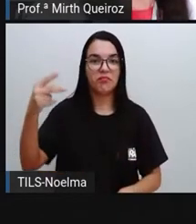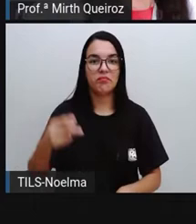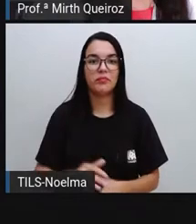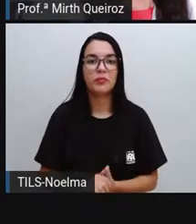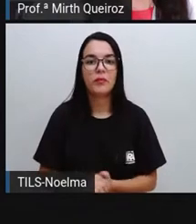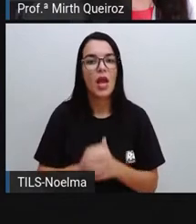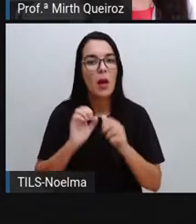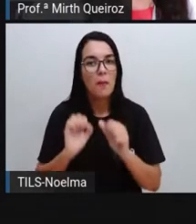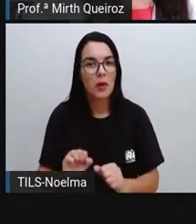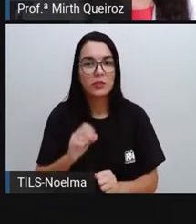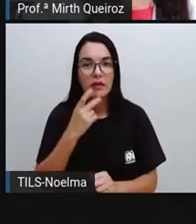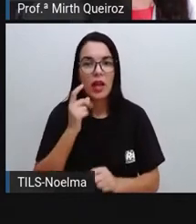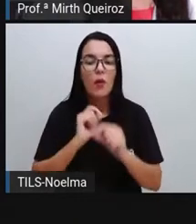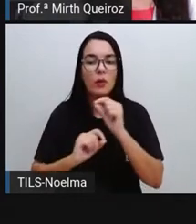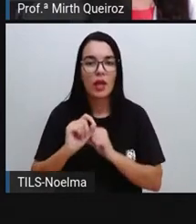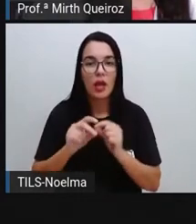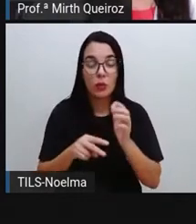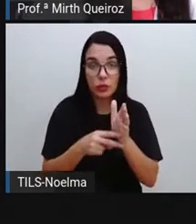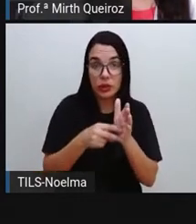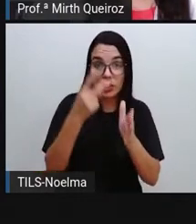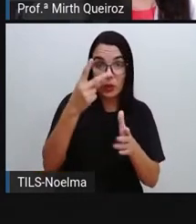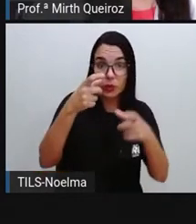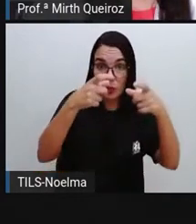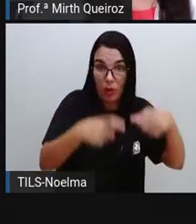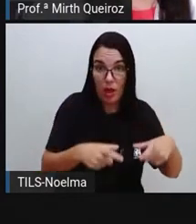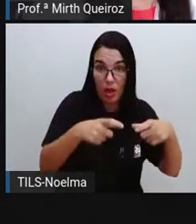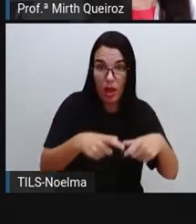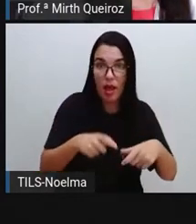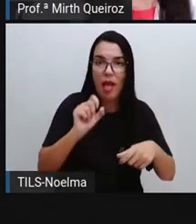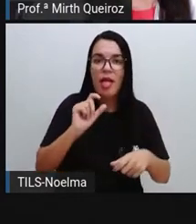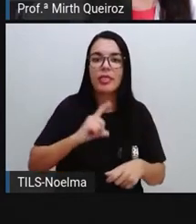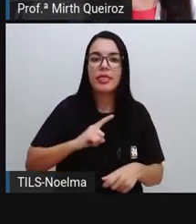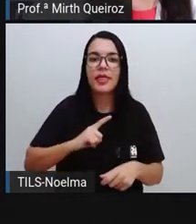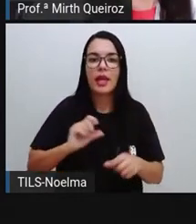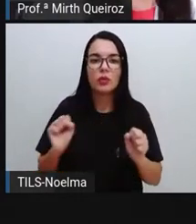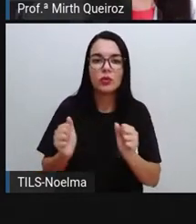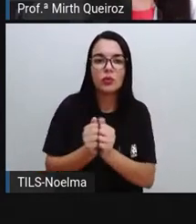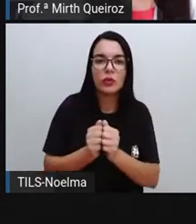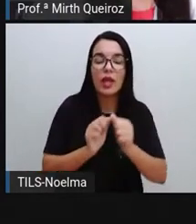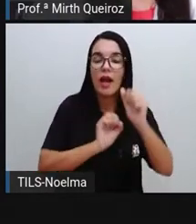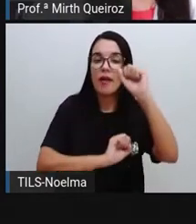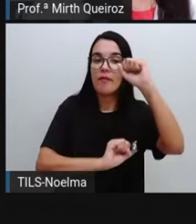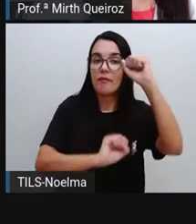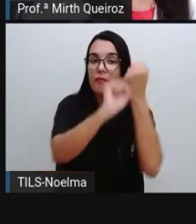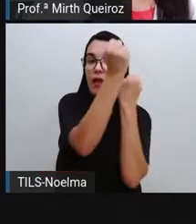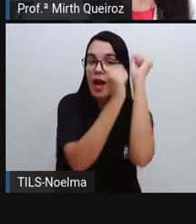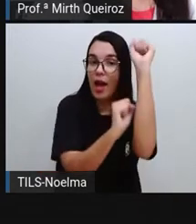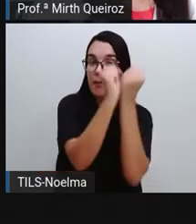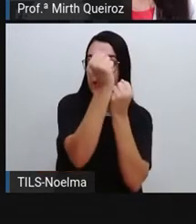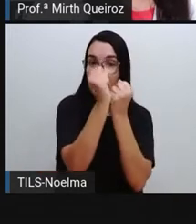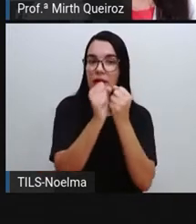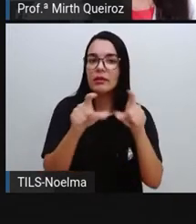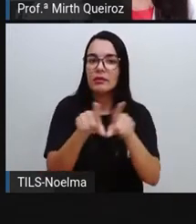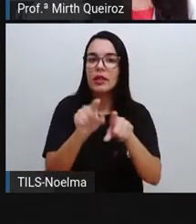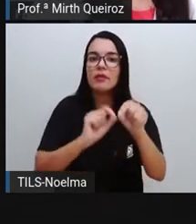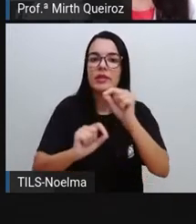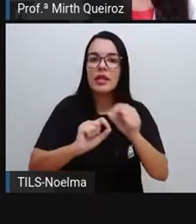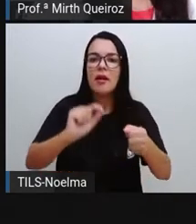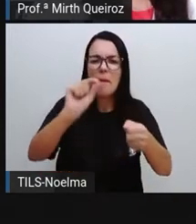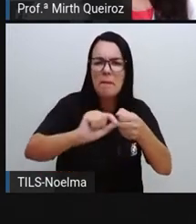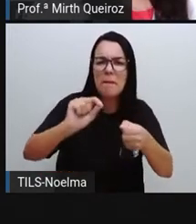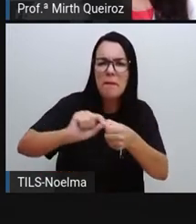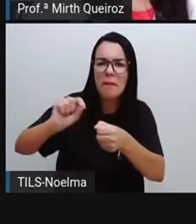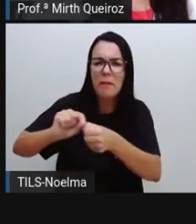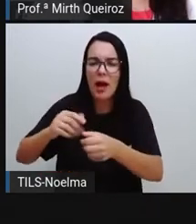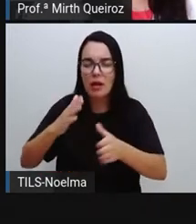Pode-se dizer que o setor secundário é formado pelas fábricas que são dedicadas à produção